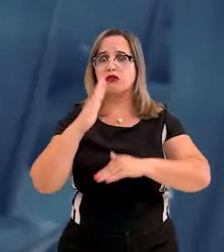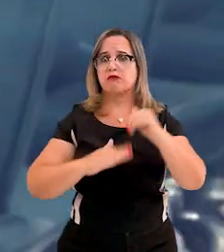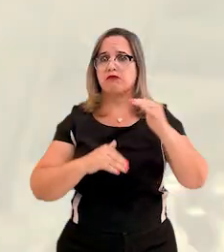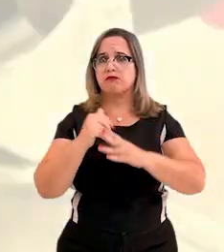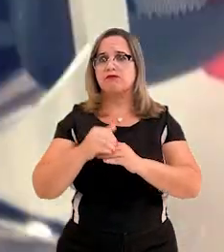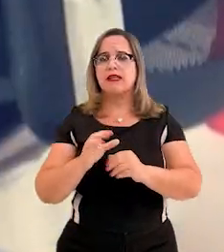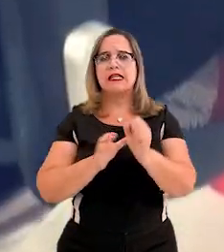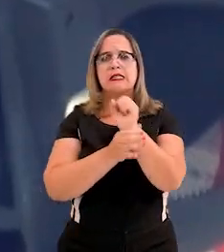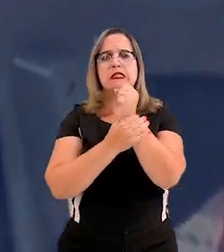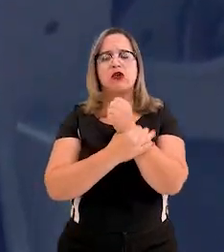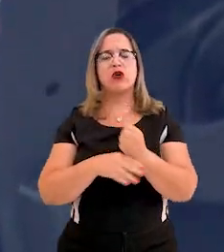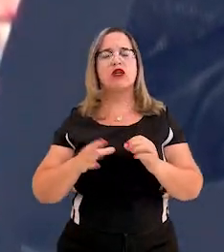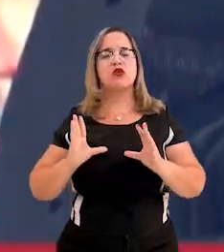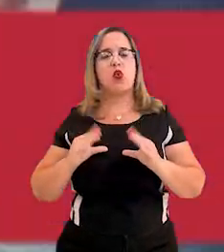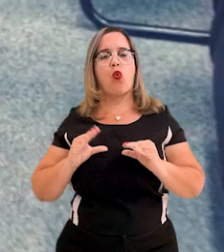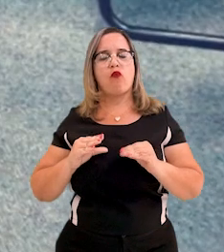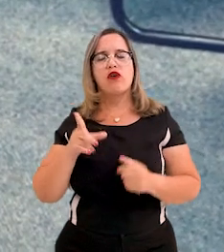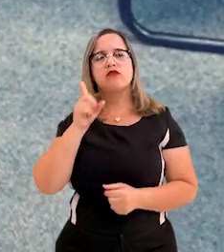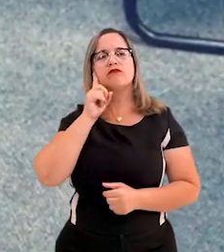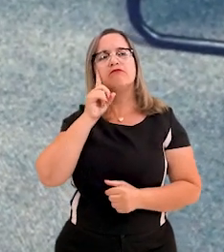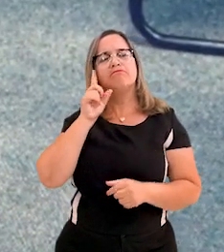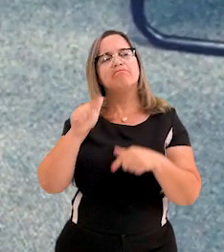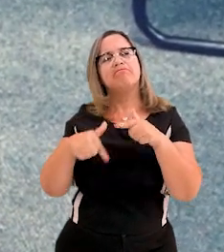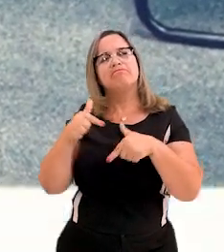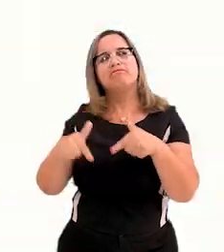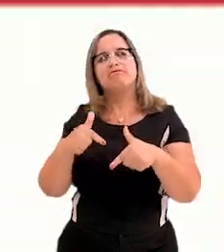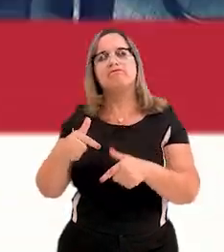conforto no dia a dia de trabalho.